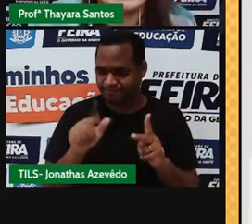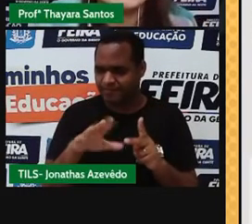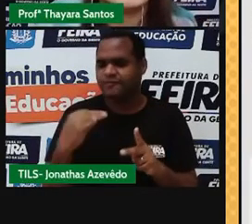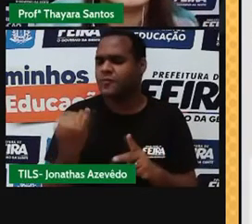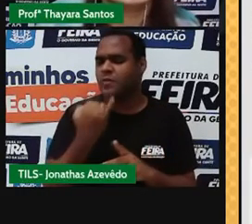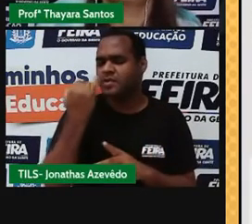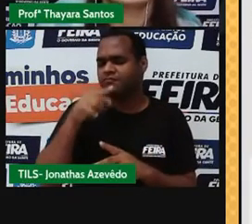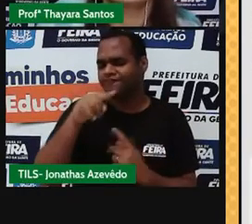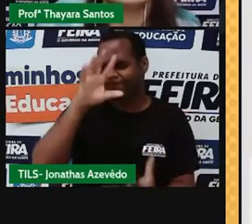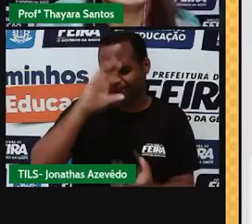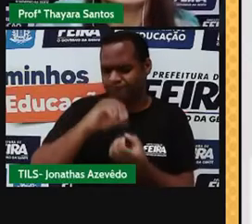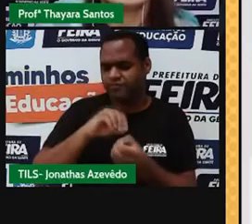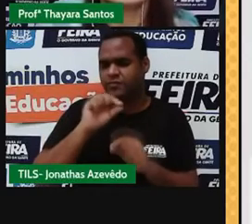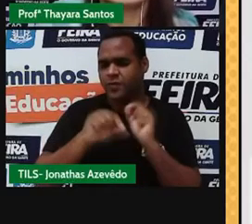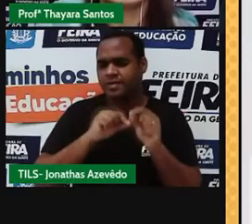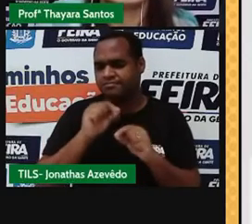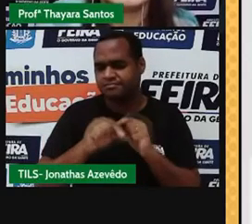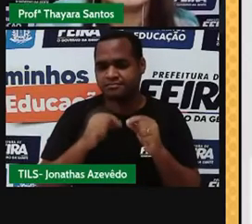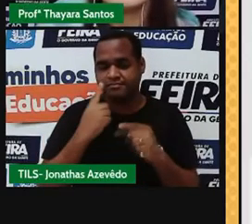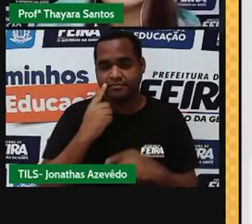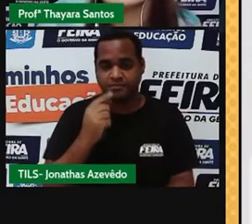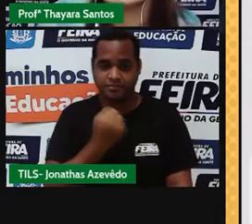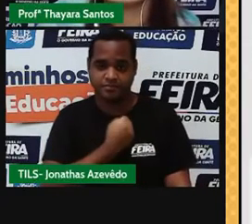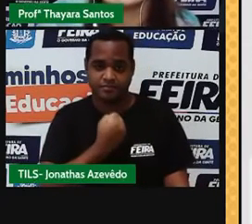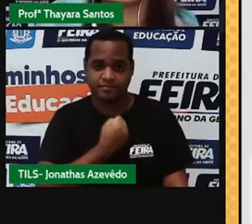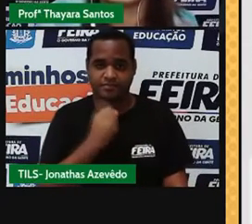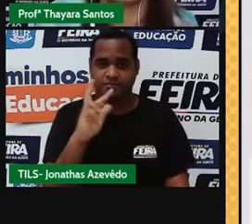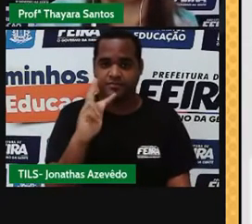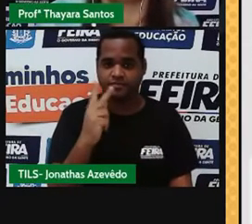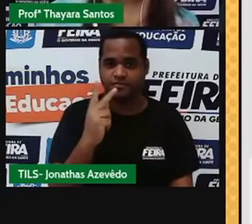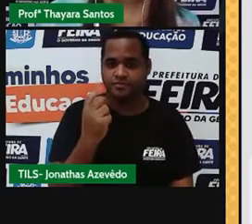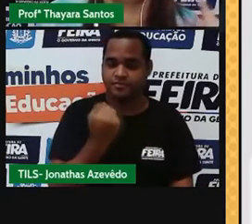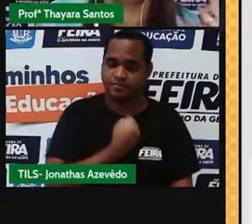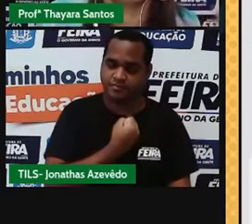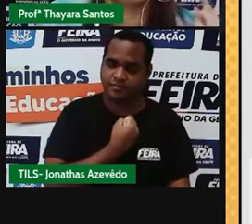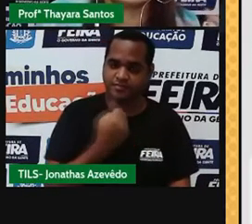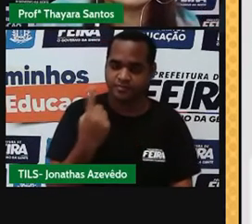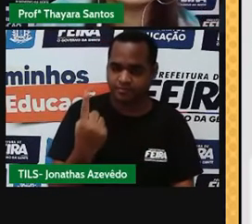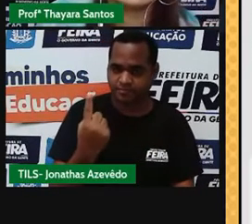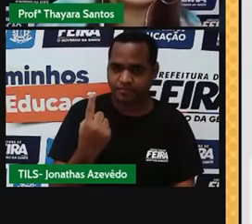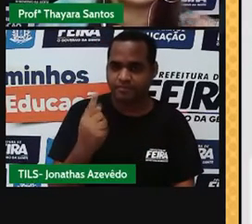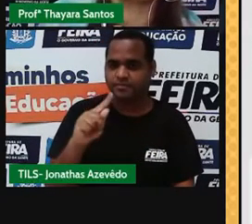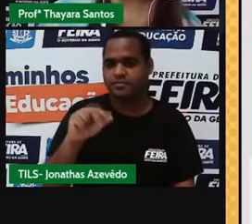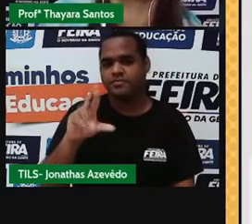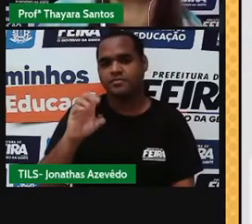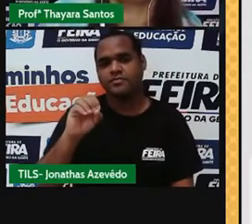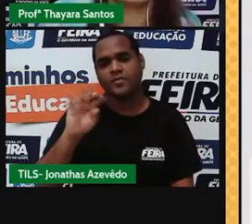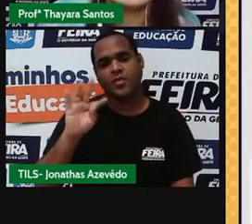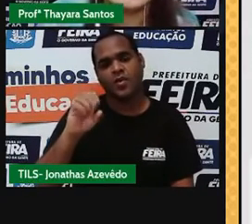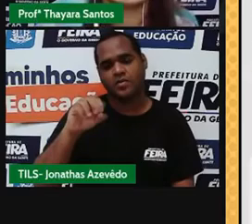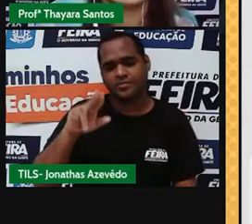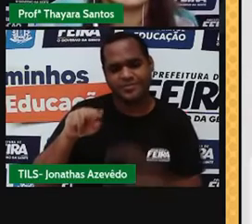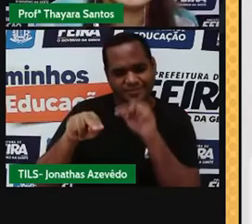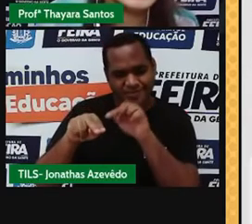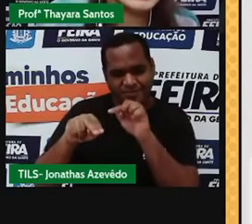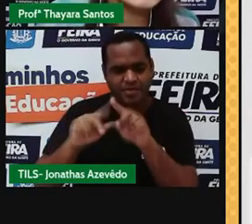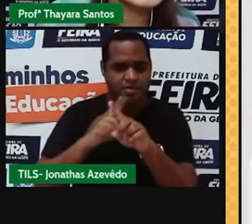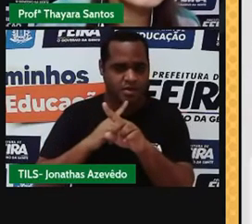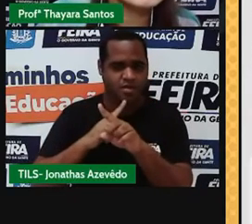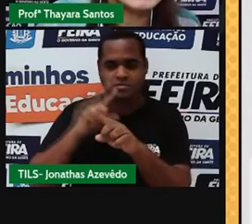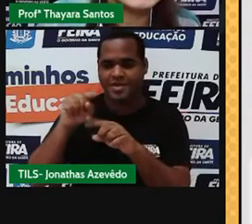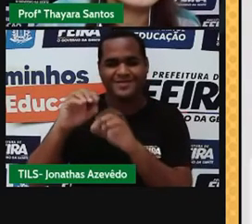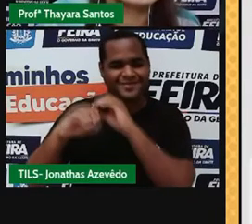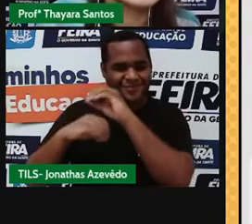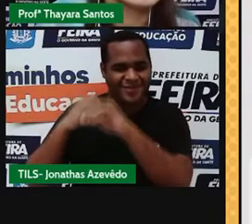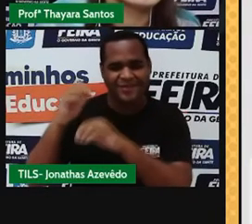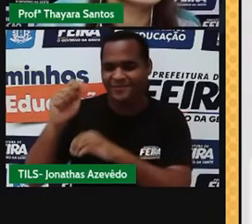compreendam? Então, o número atômico do hidrogênio é um. Isso quer dizer que ele tem um próton lá no núcleo do seu átomo. Aí a